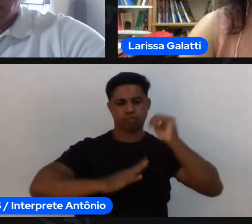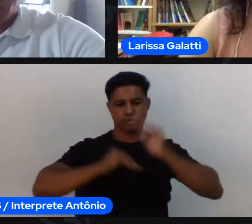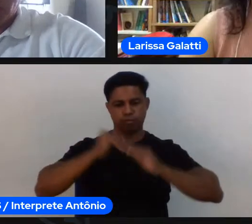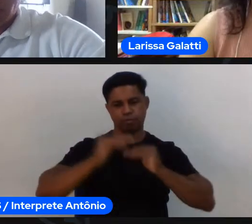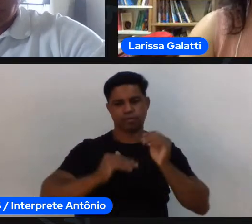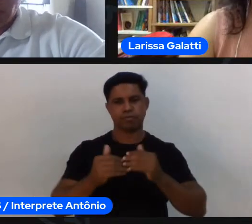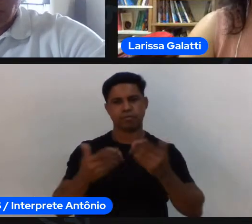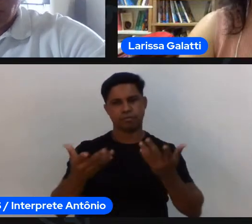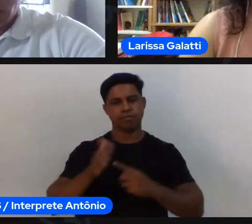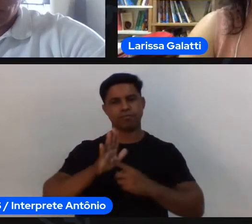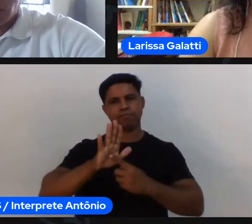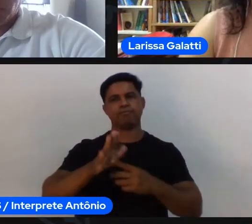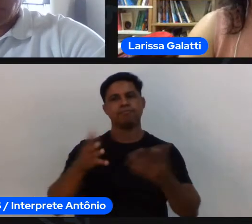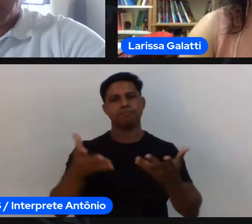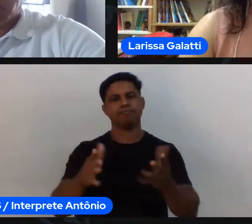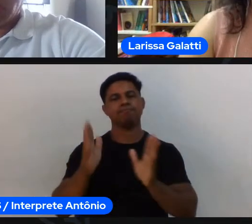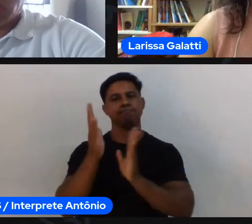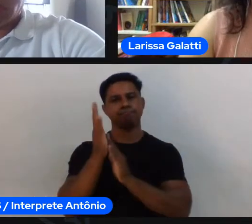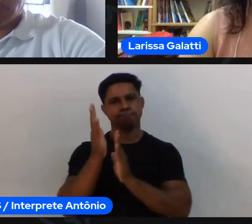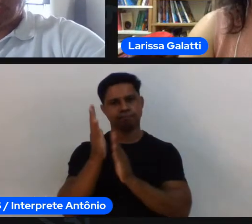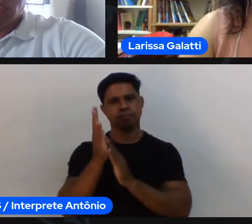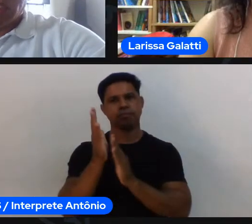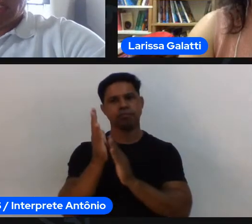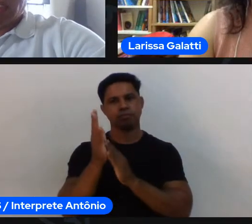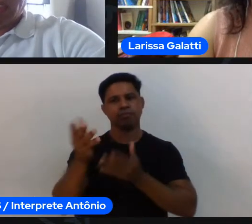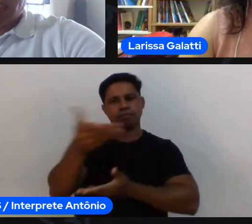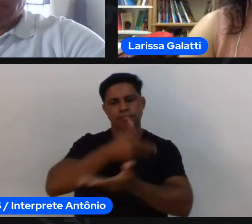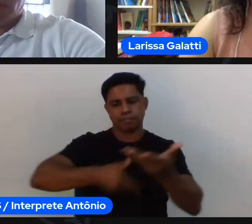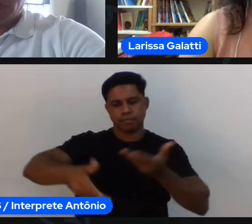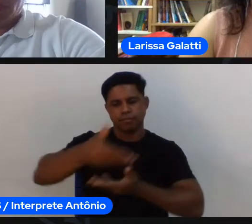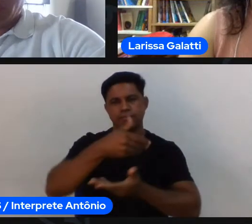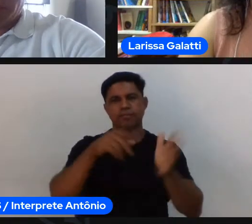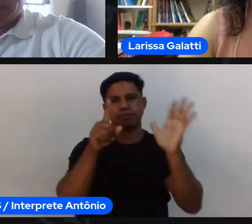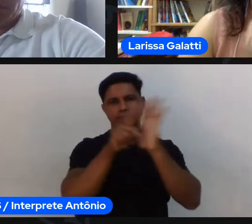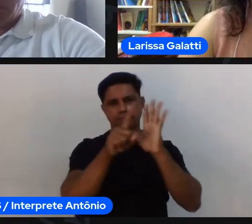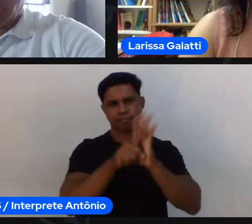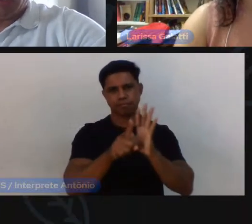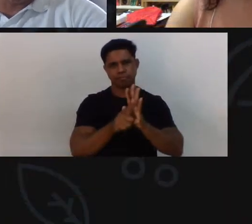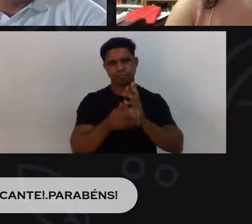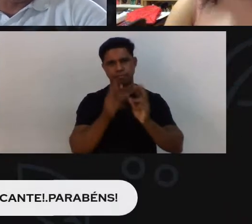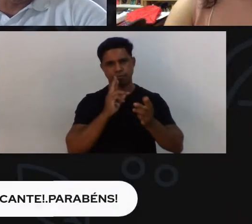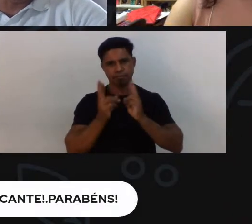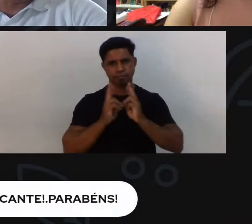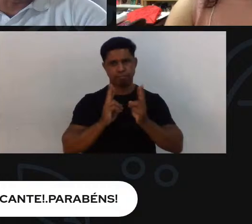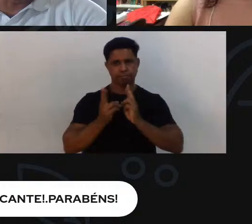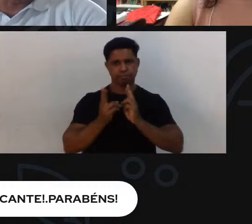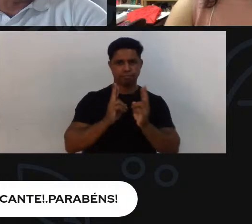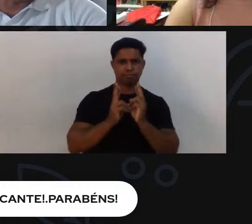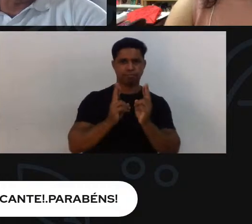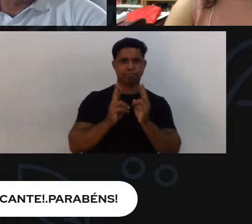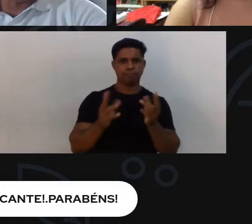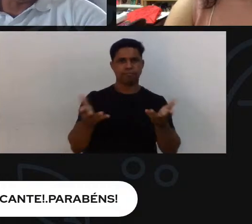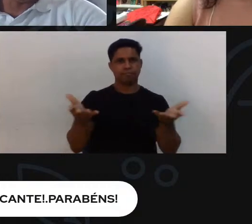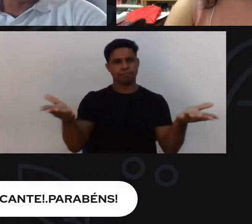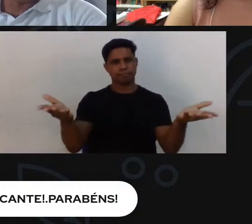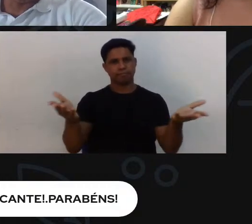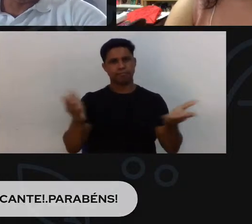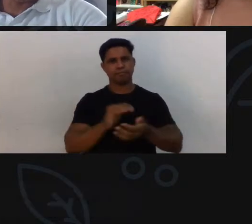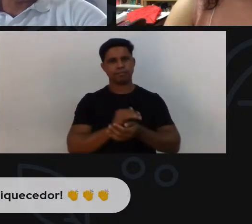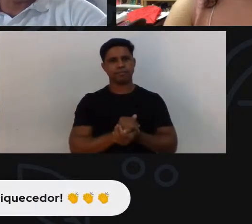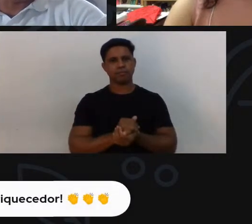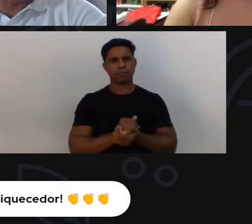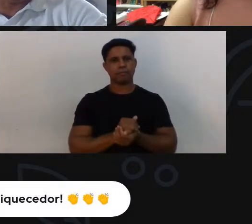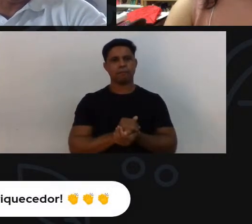parabenizo pelas interações pelas perguntas e você fora da curva Larissa obrigado querida